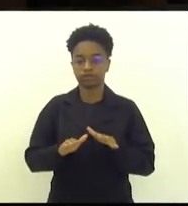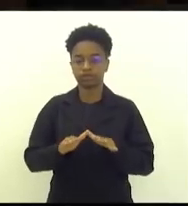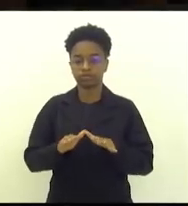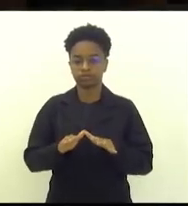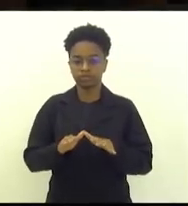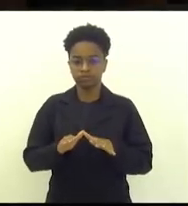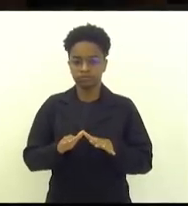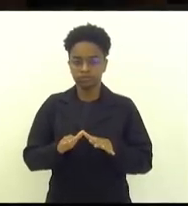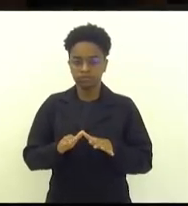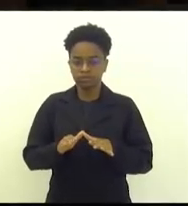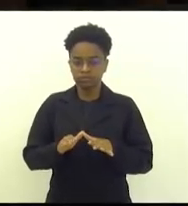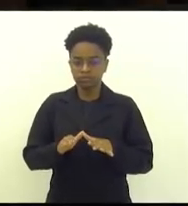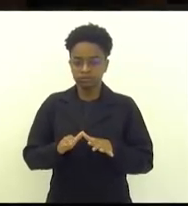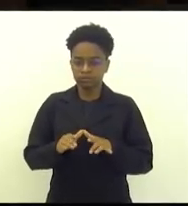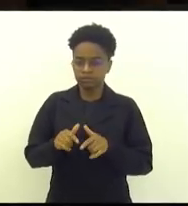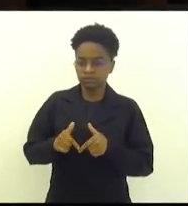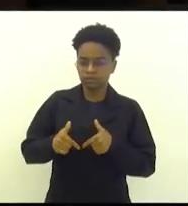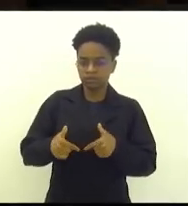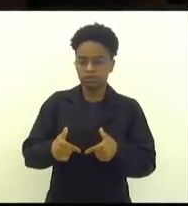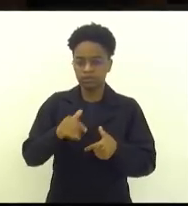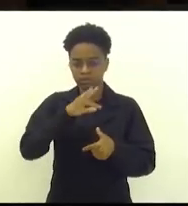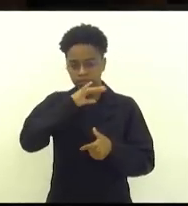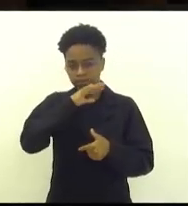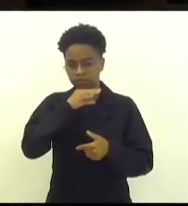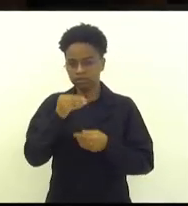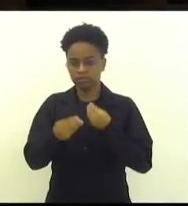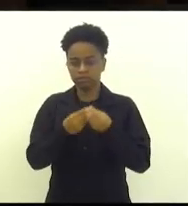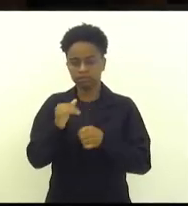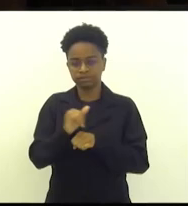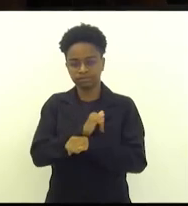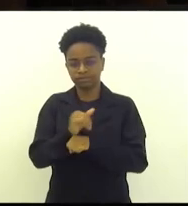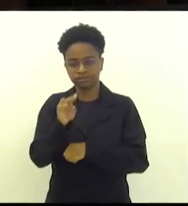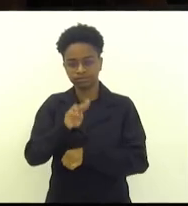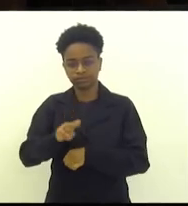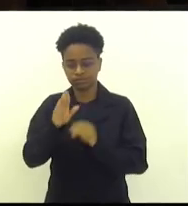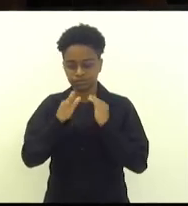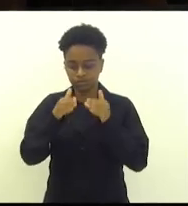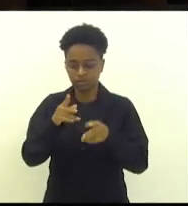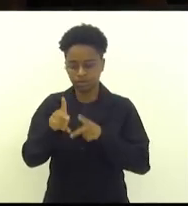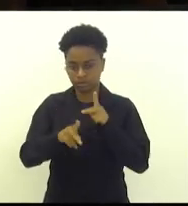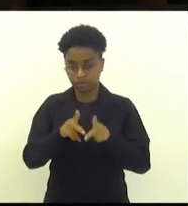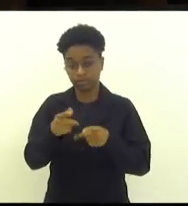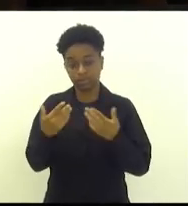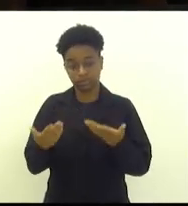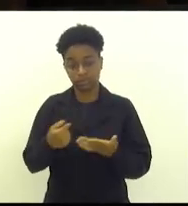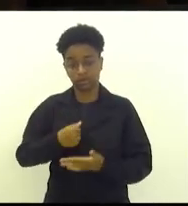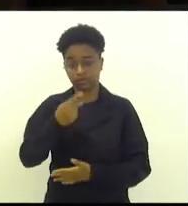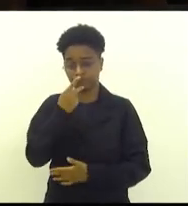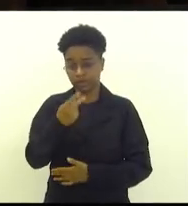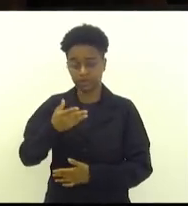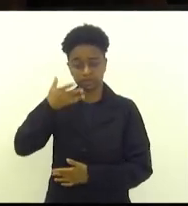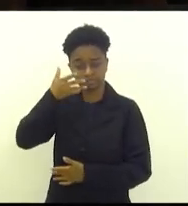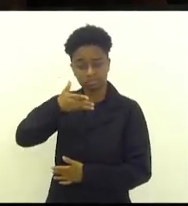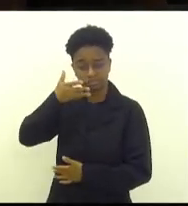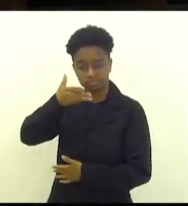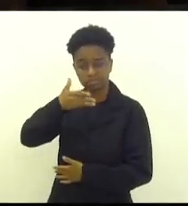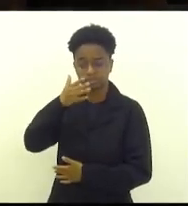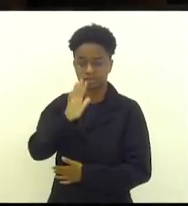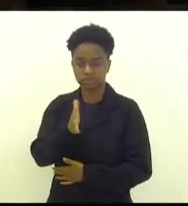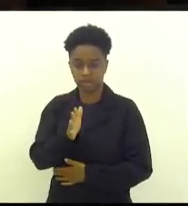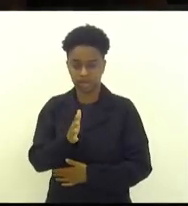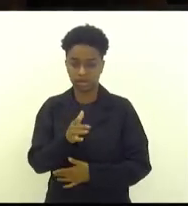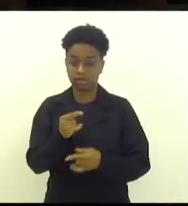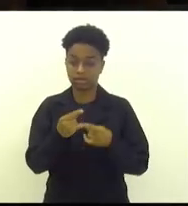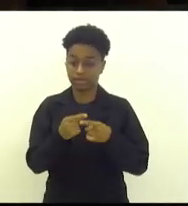a má versação dos instrumentos que deveriam ser utilizados para o povo. Eu tenho dito em todos os meus discursos que a